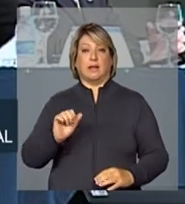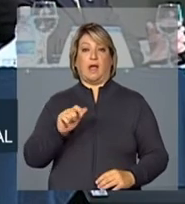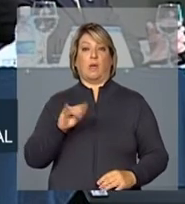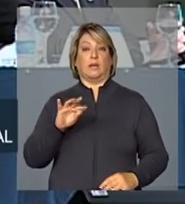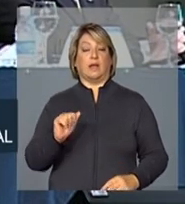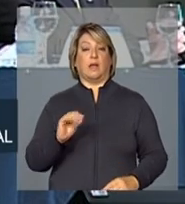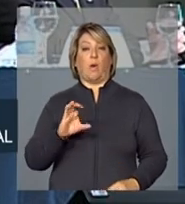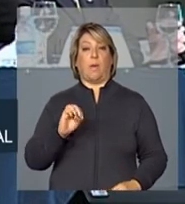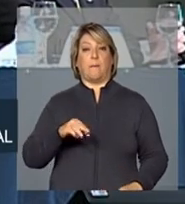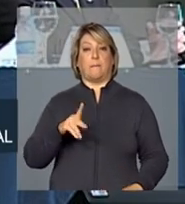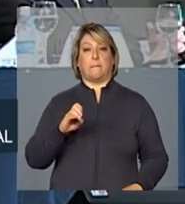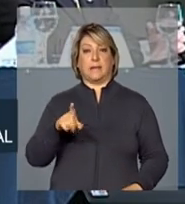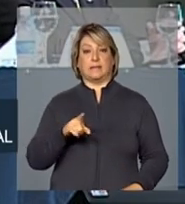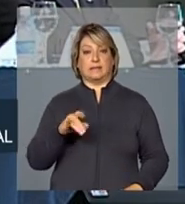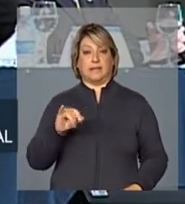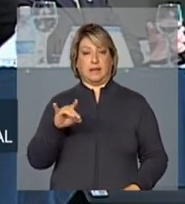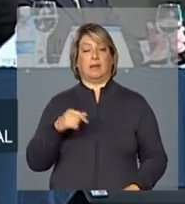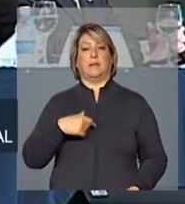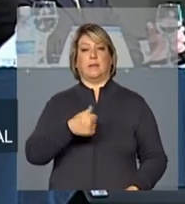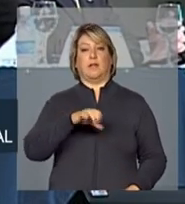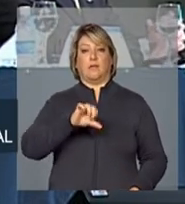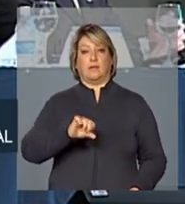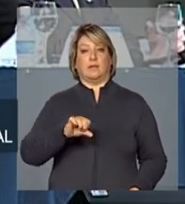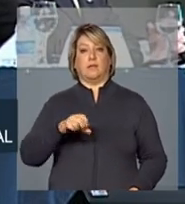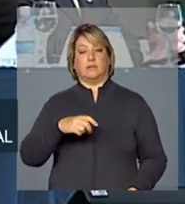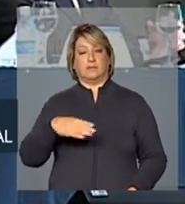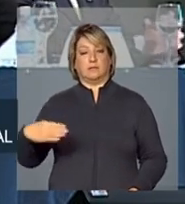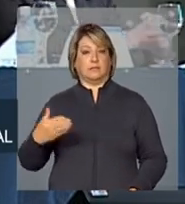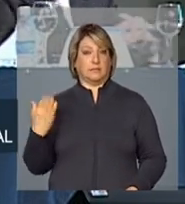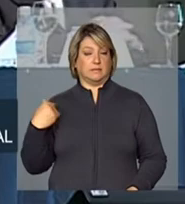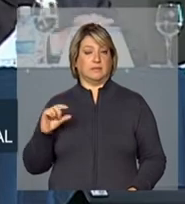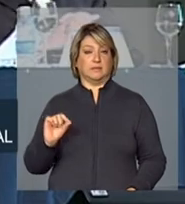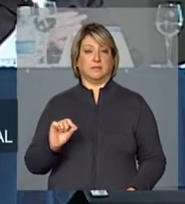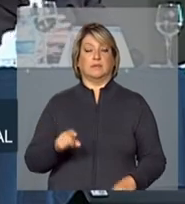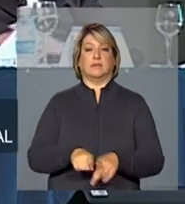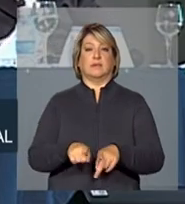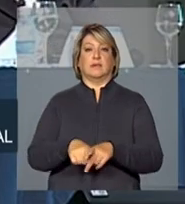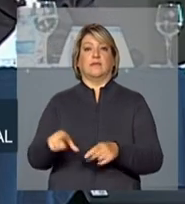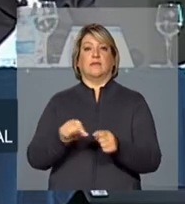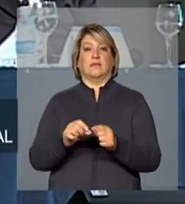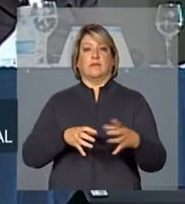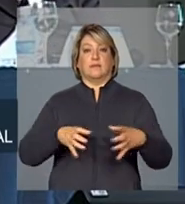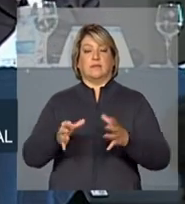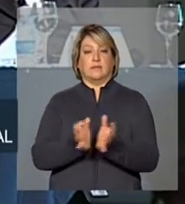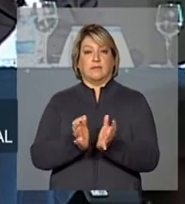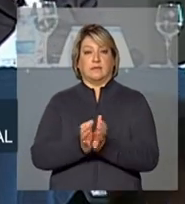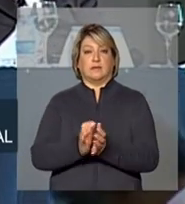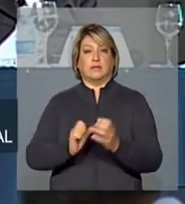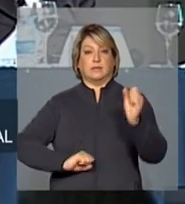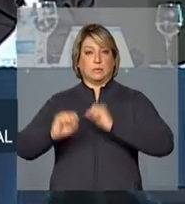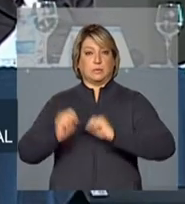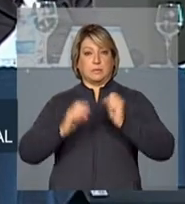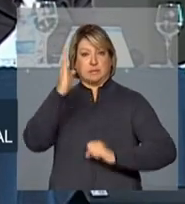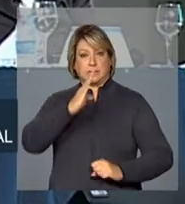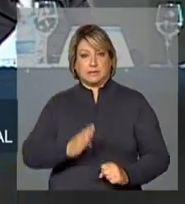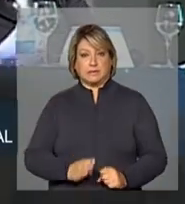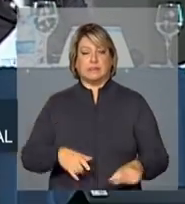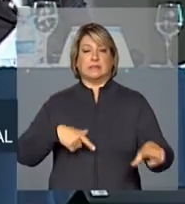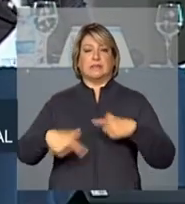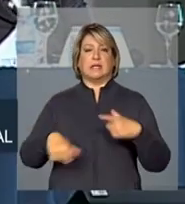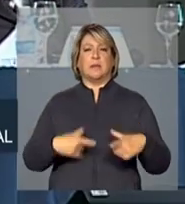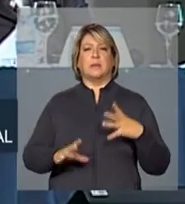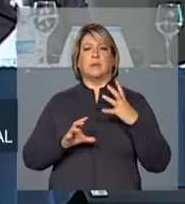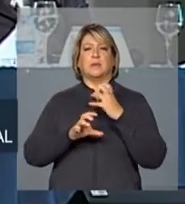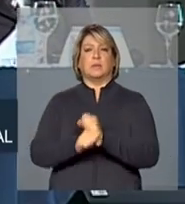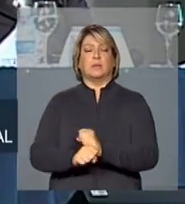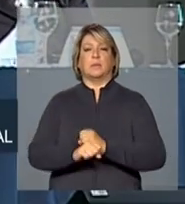Em 1994, coordenou o estudo de competitividade da indústria brasileira, trabalho de quase uma centena